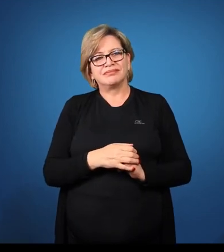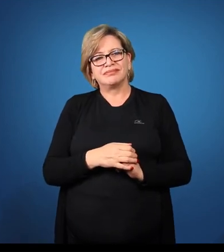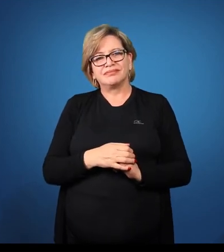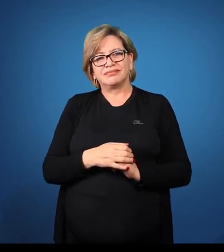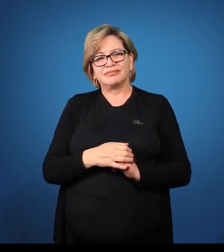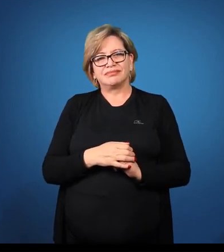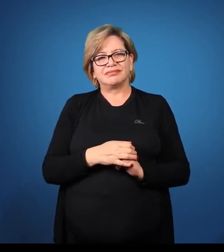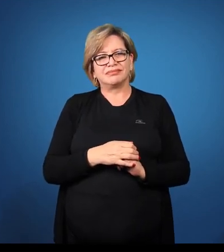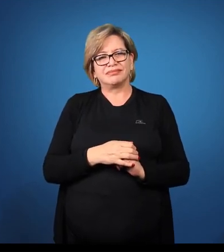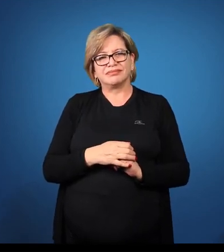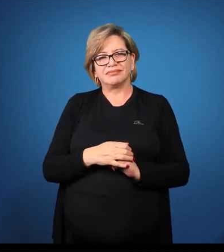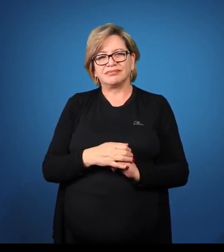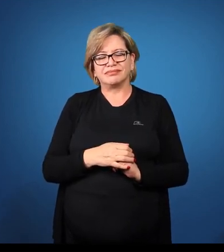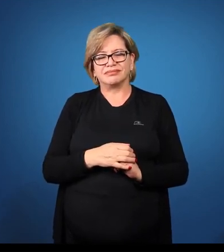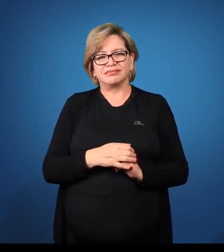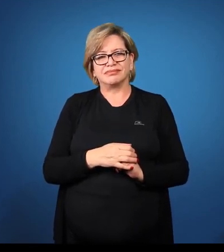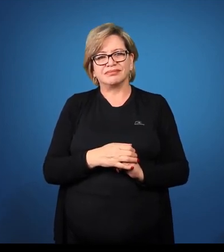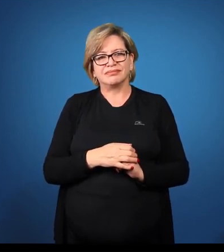Humilimos.